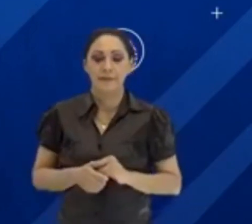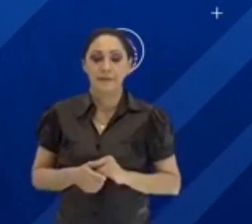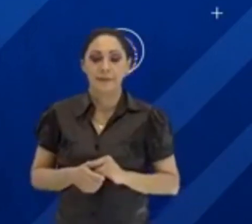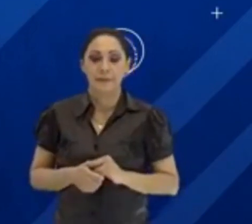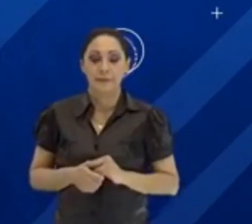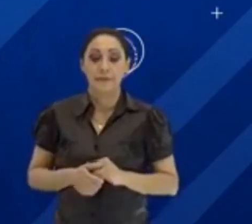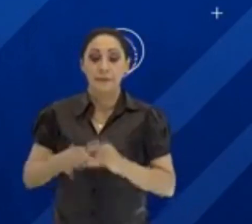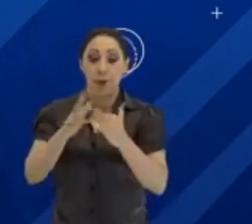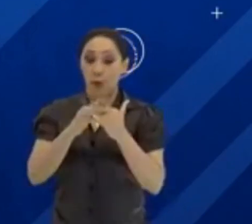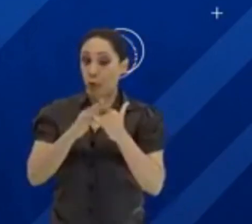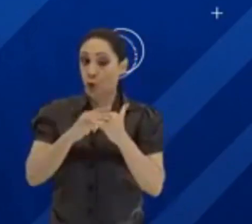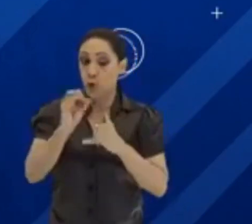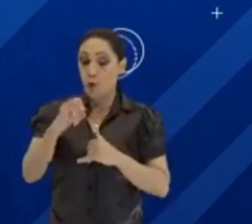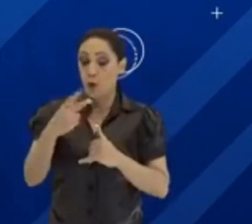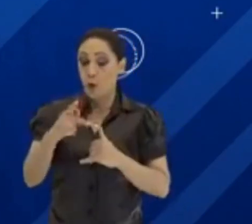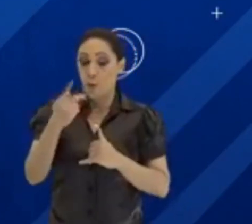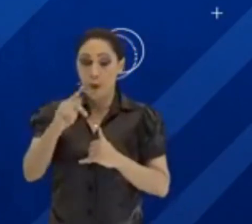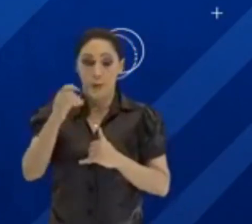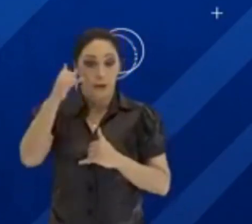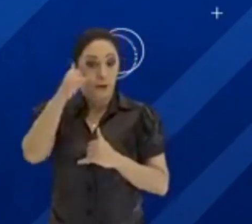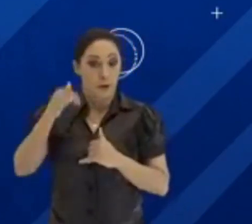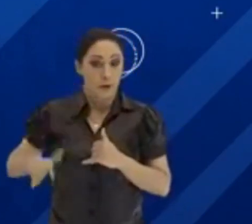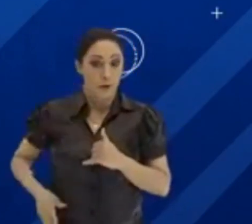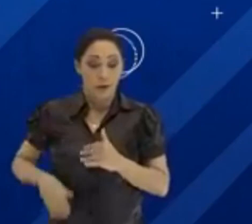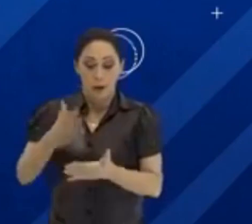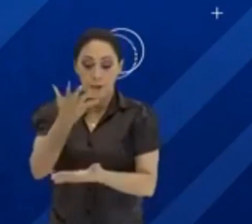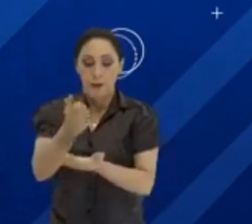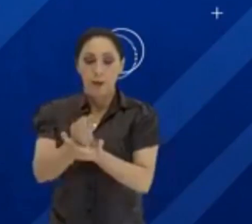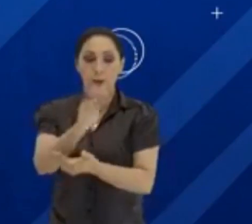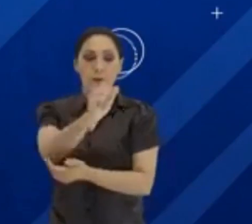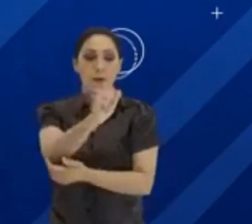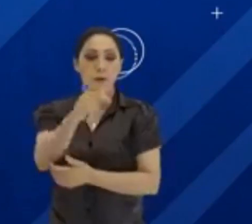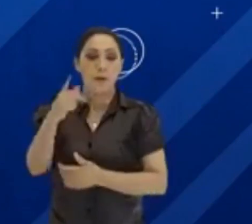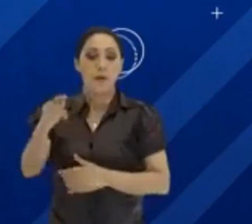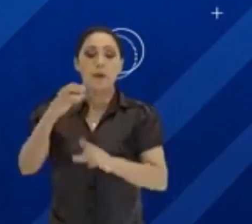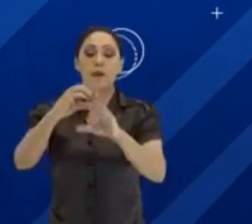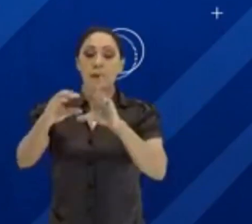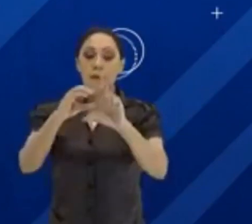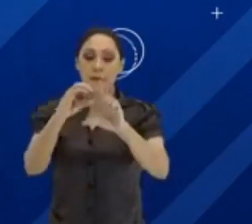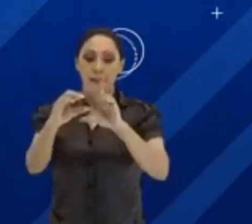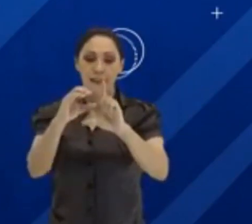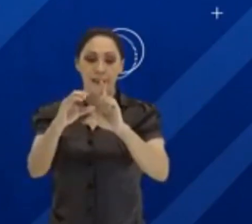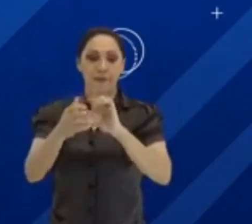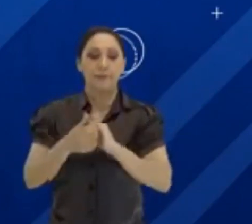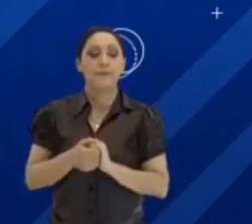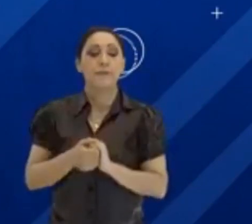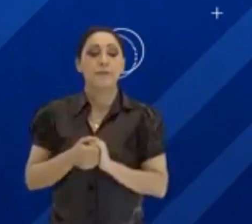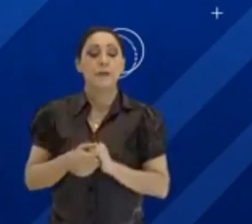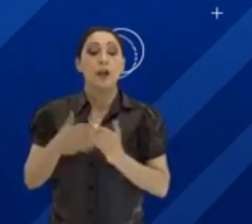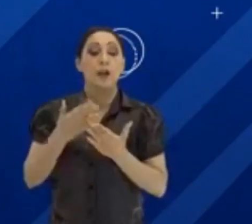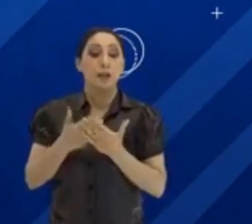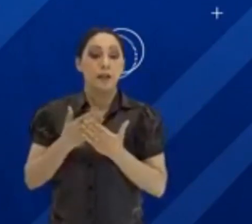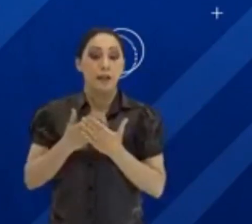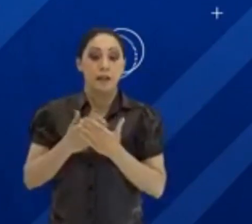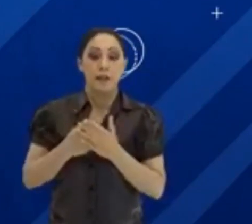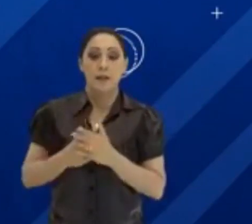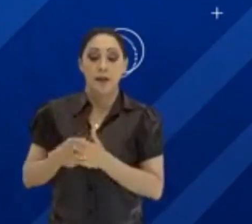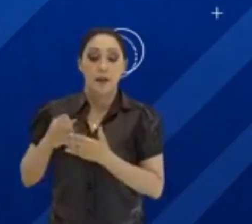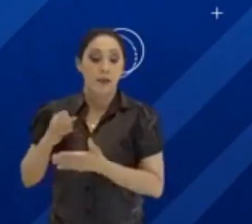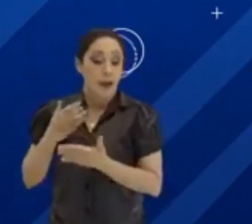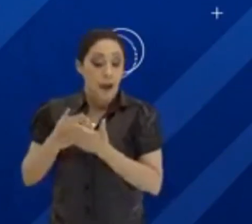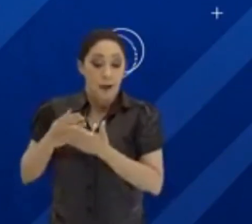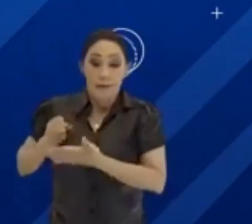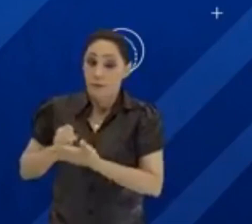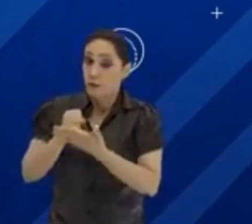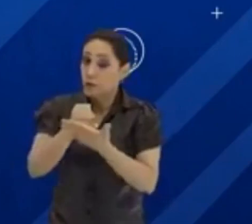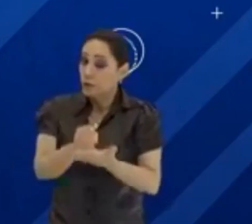no YouTube ou pelo celular, baixando o aplicativo Cultura Rede de Comunicação. Nossas aulas são consideradas aulas